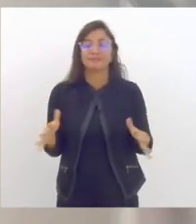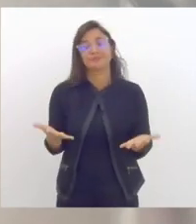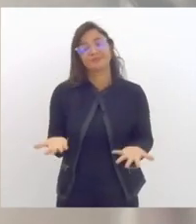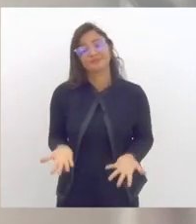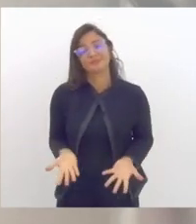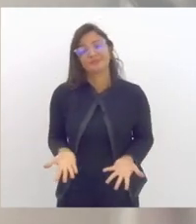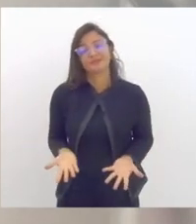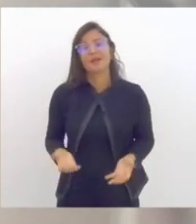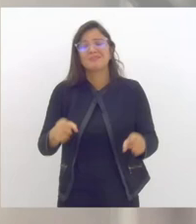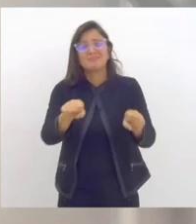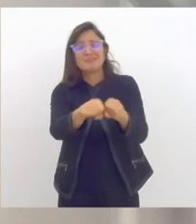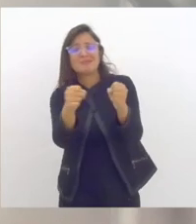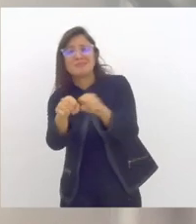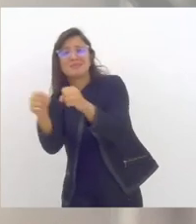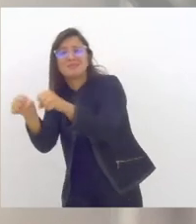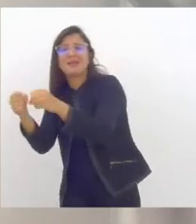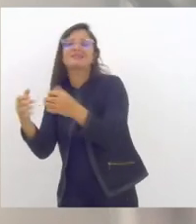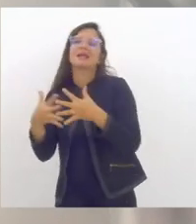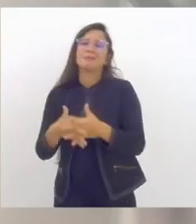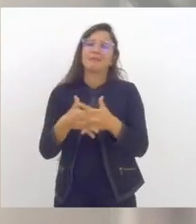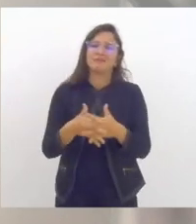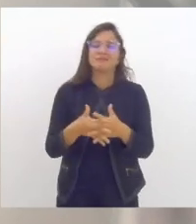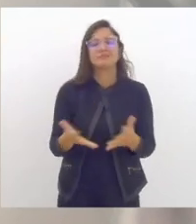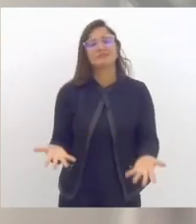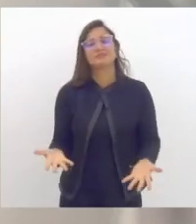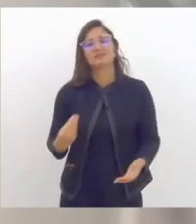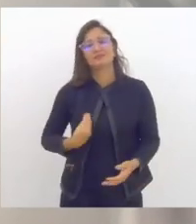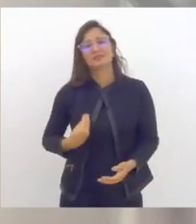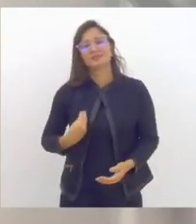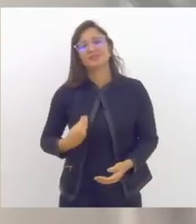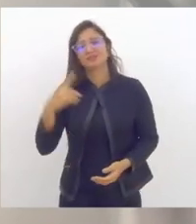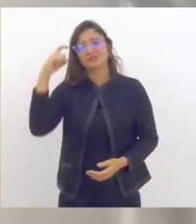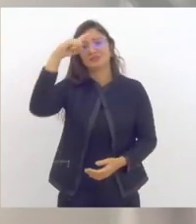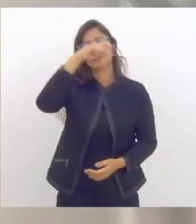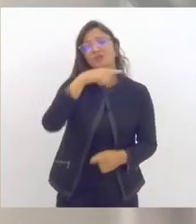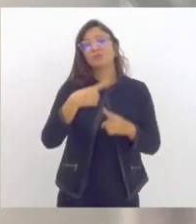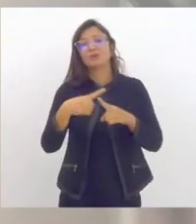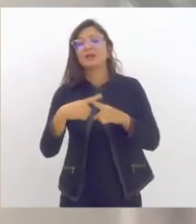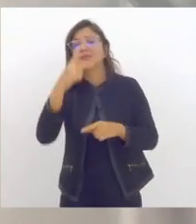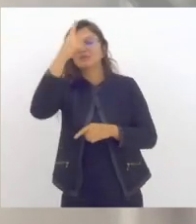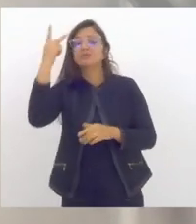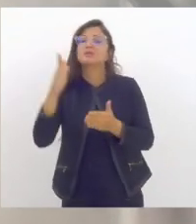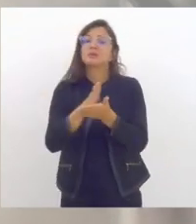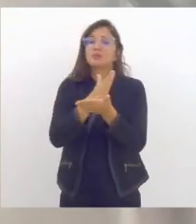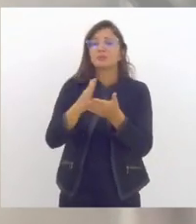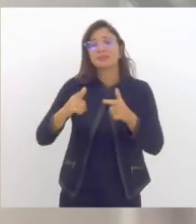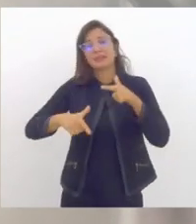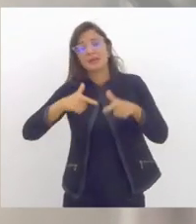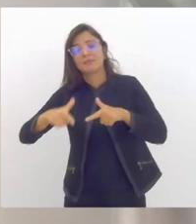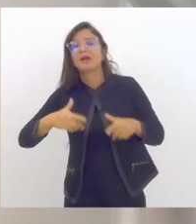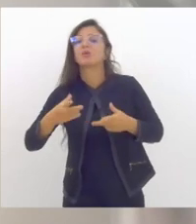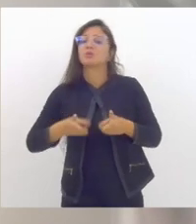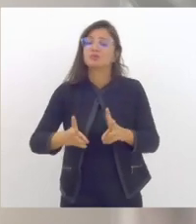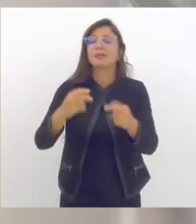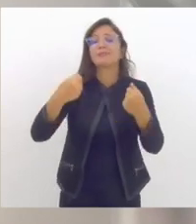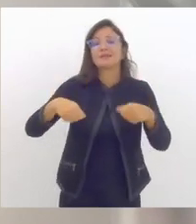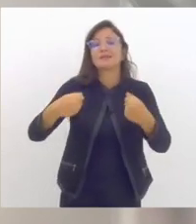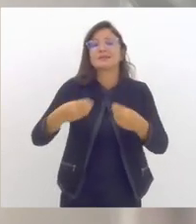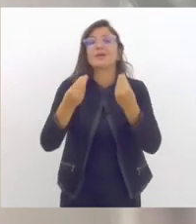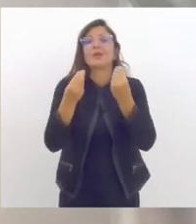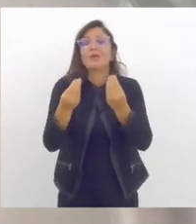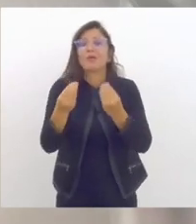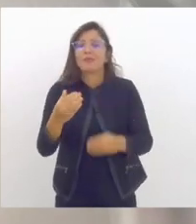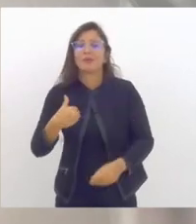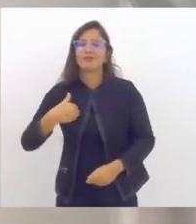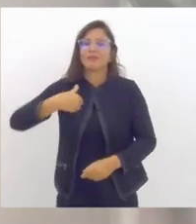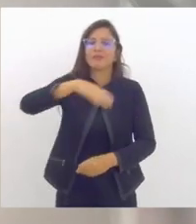conjunto das nossas vidas. Seja daqueles que tiveram que dar continuidade às suas atividades, se expondo de forma